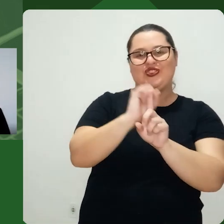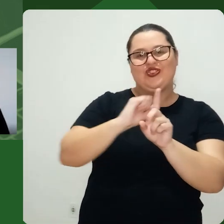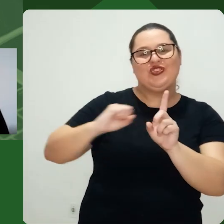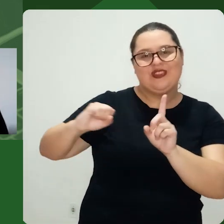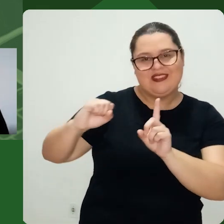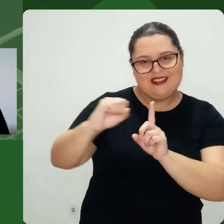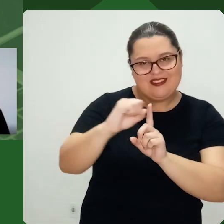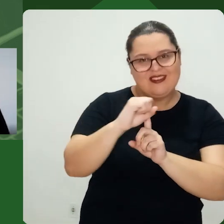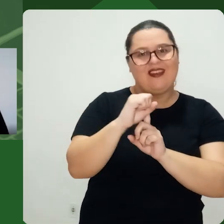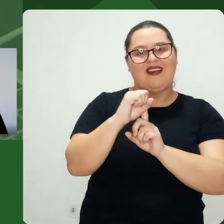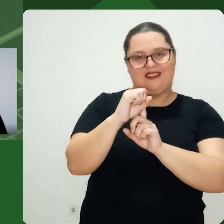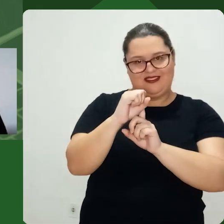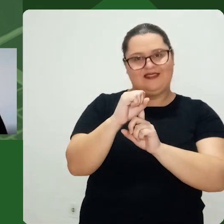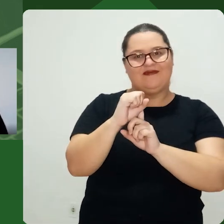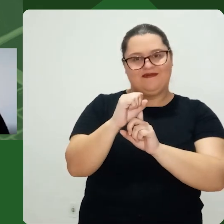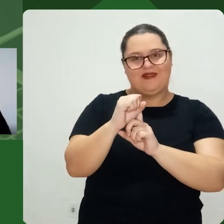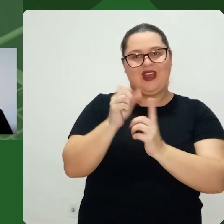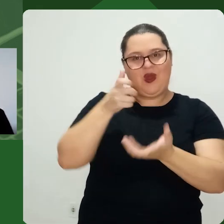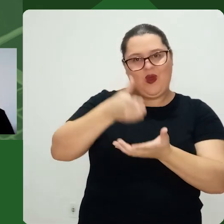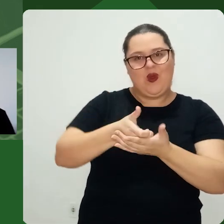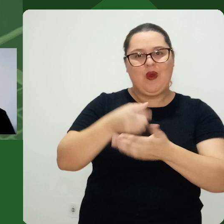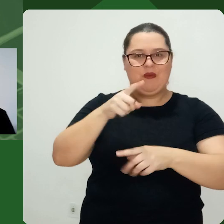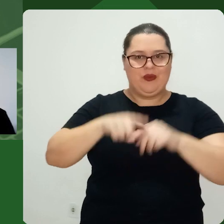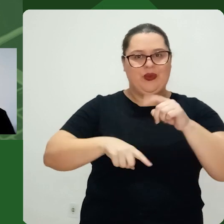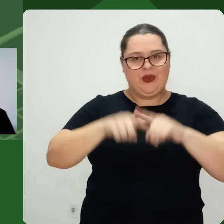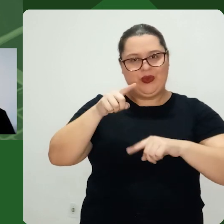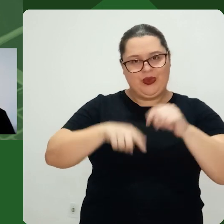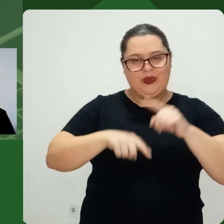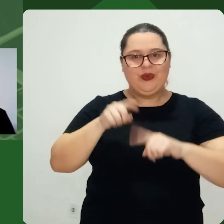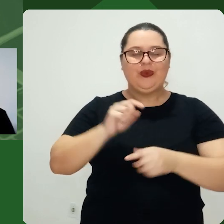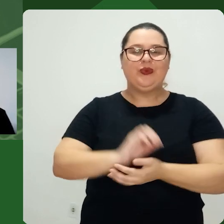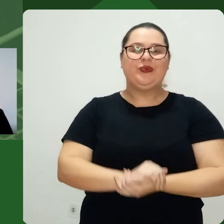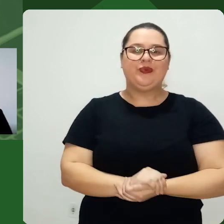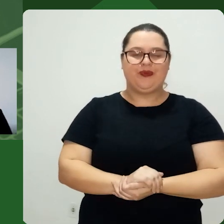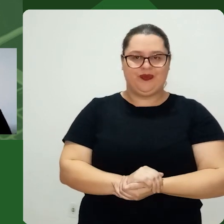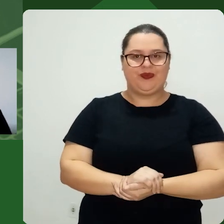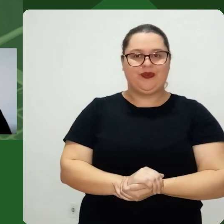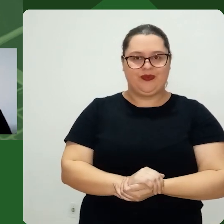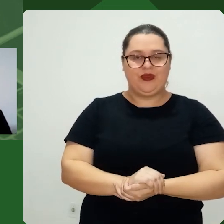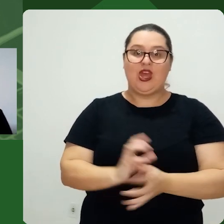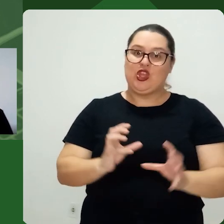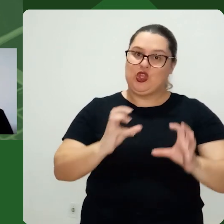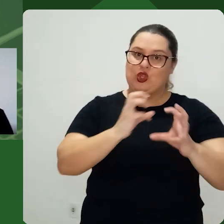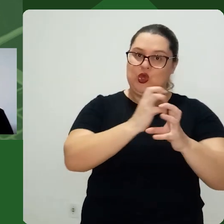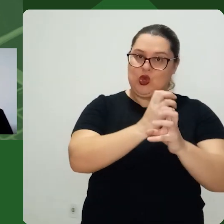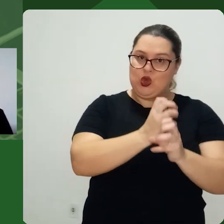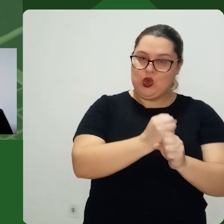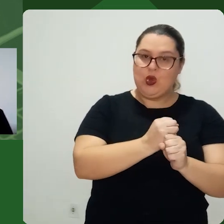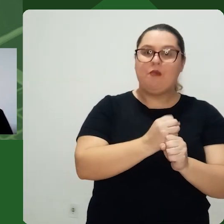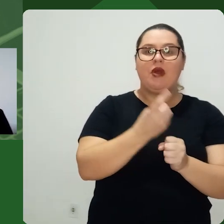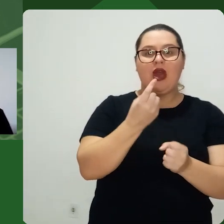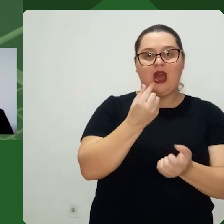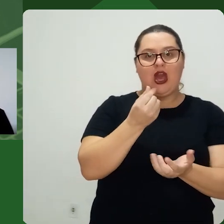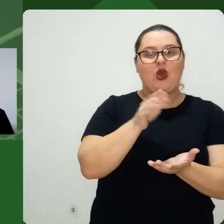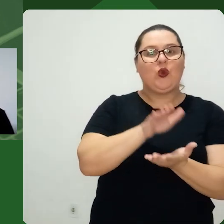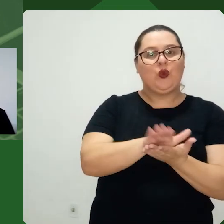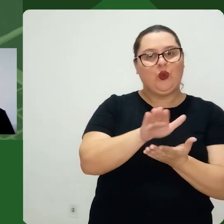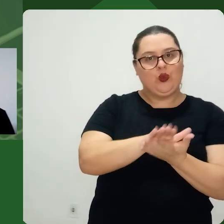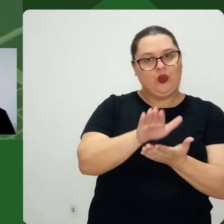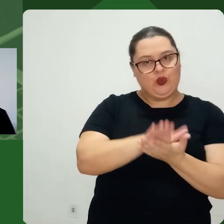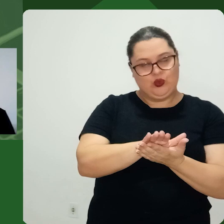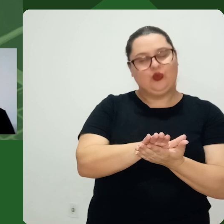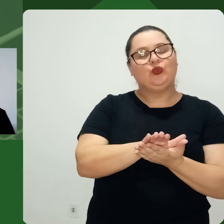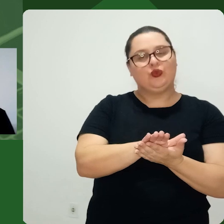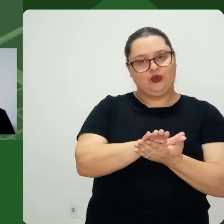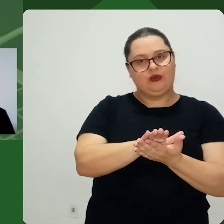benefícios sociais Que trazem para mim A compra de determinado bem Isso tudo é somado Lá quando a